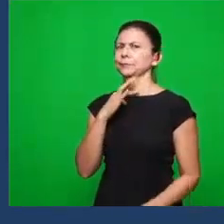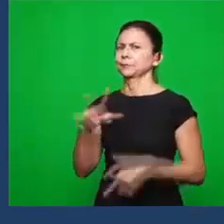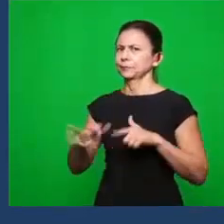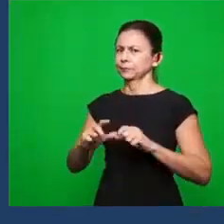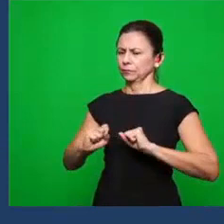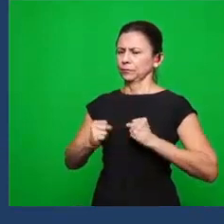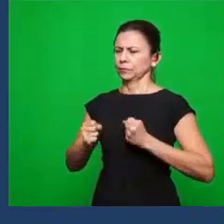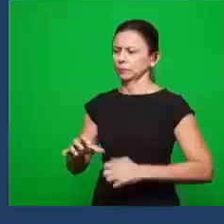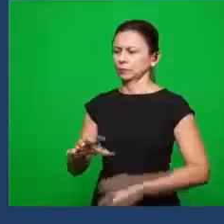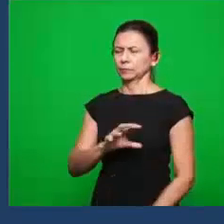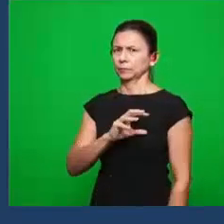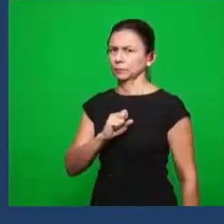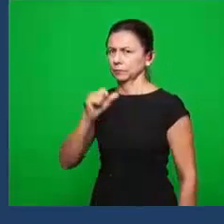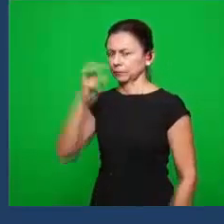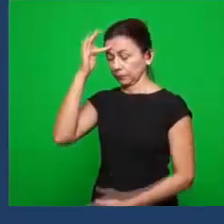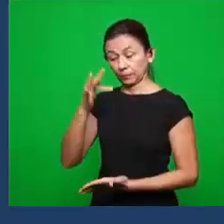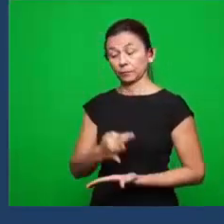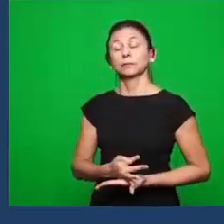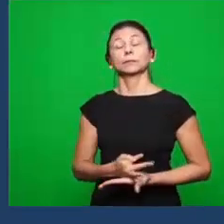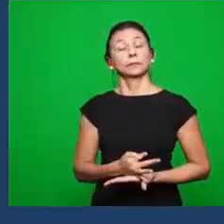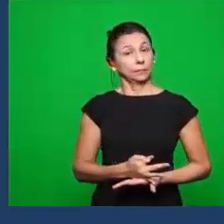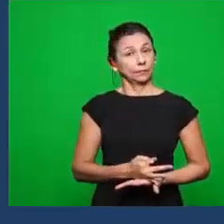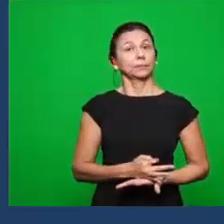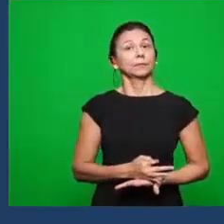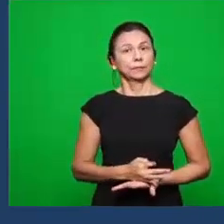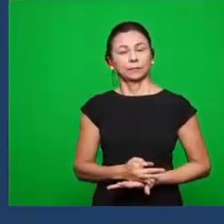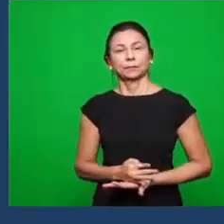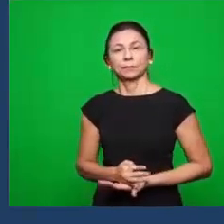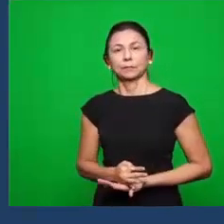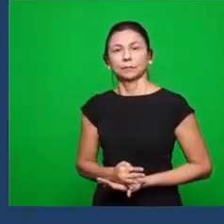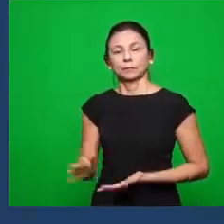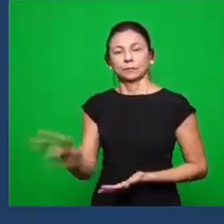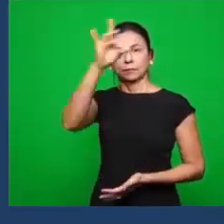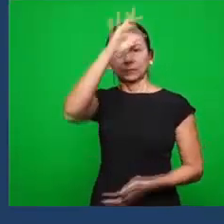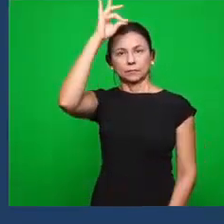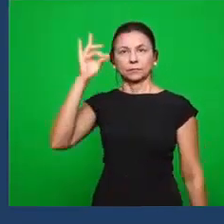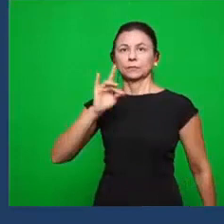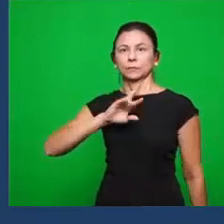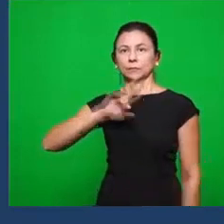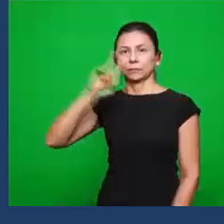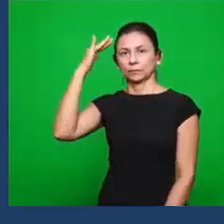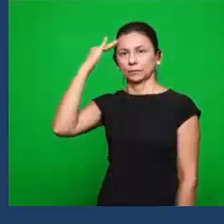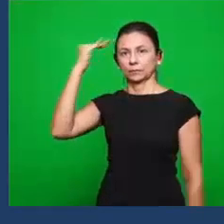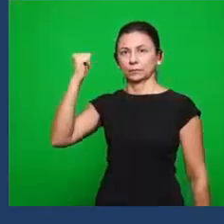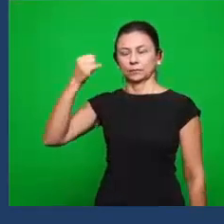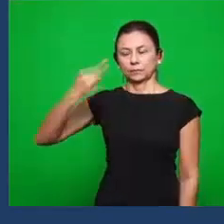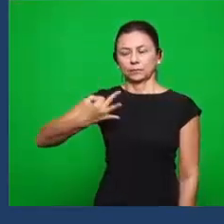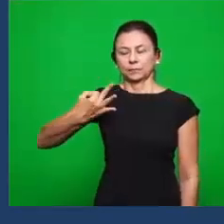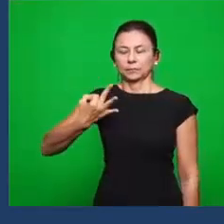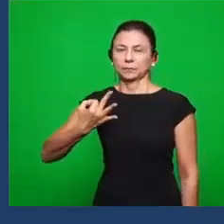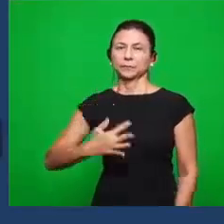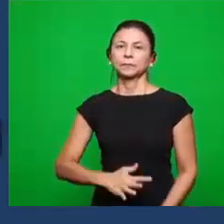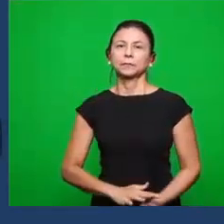o teu amor, o teu serviço e a tua fé. Então, que fala dá o Espírito de sabedoria, o Senhor que conhece todas as coisas.